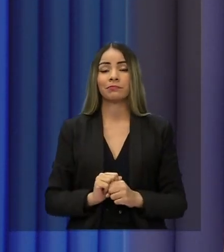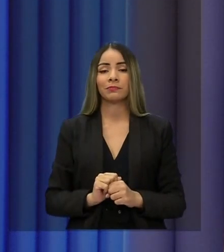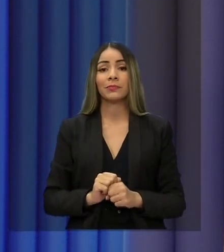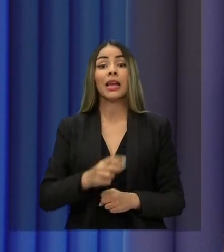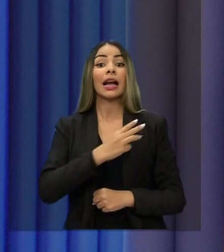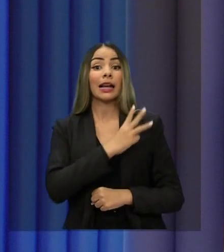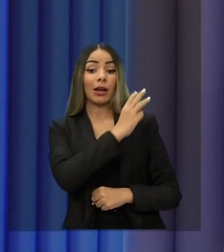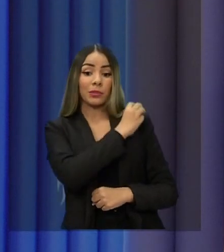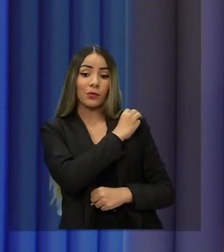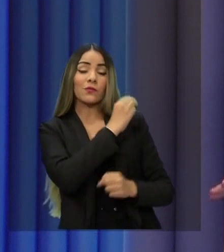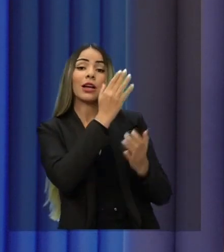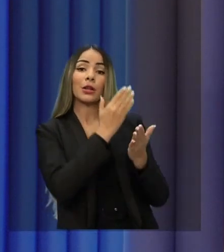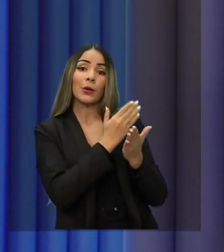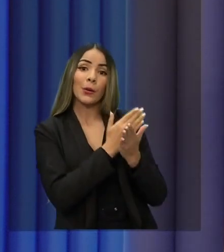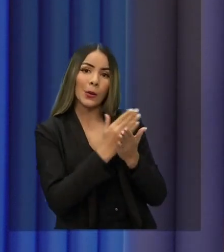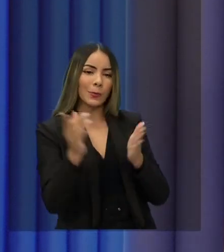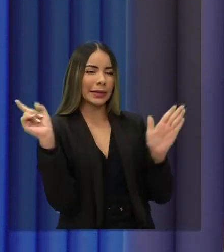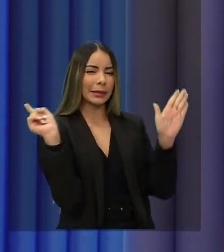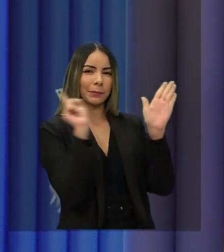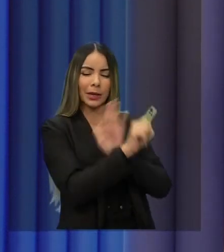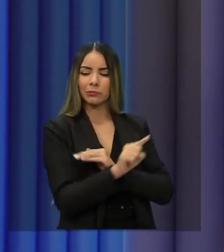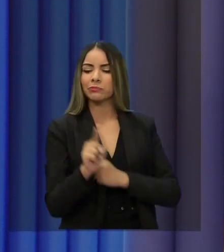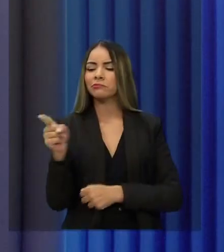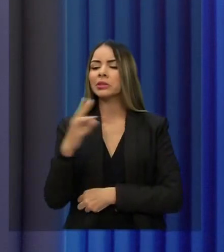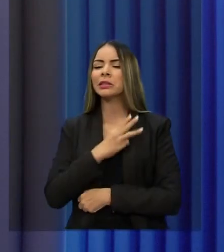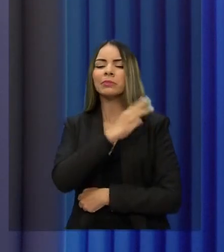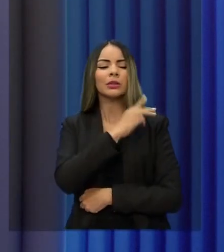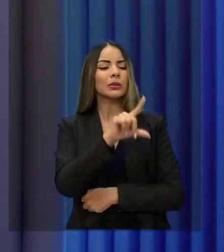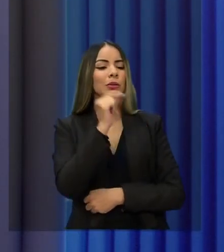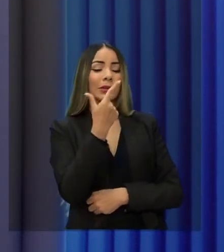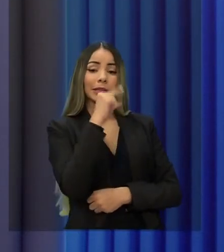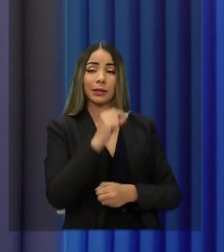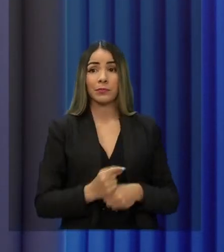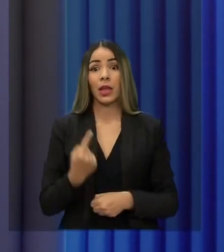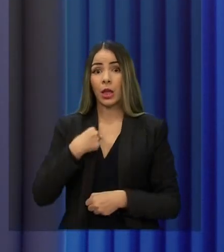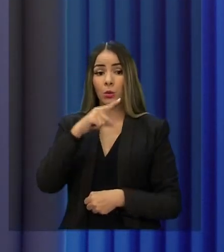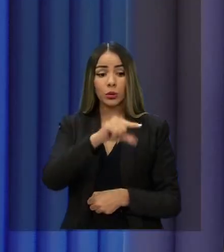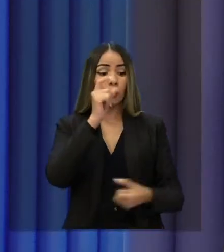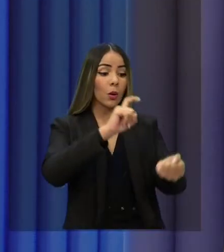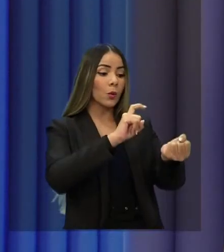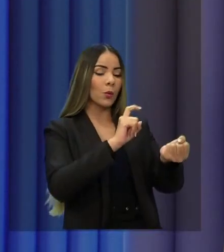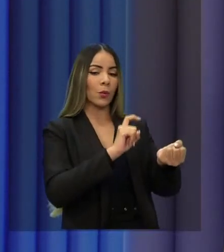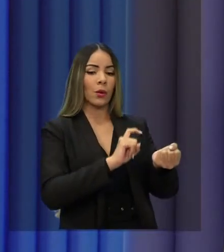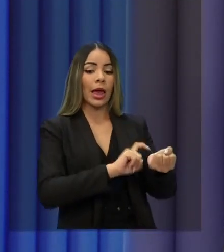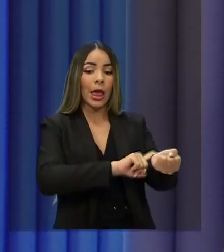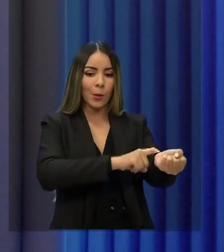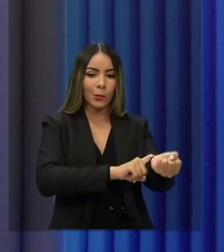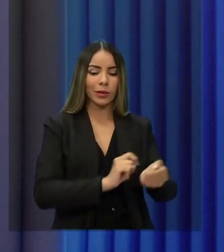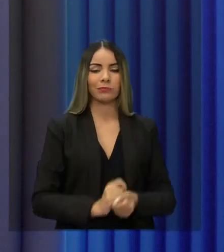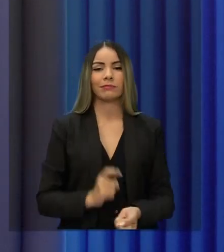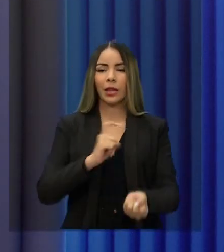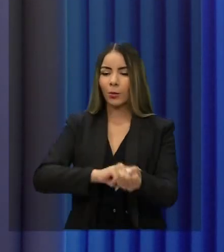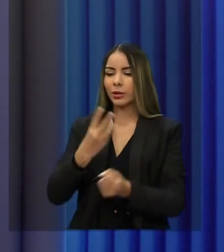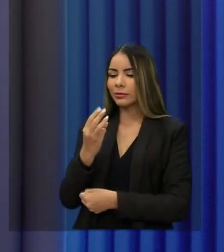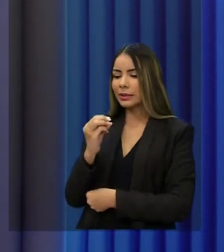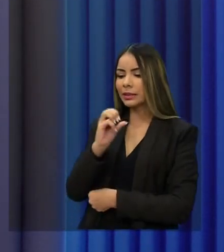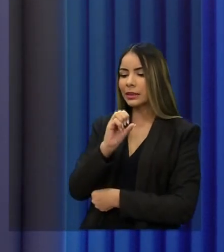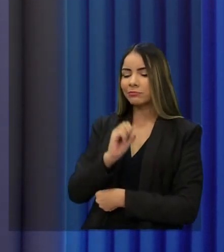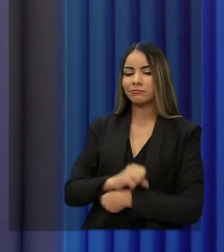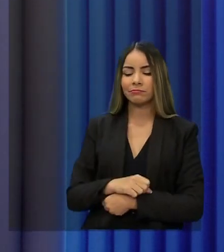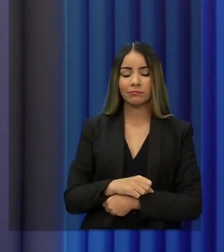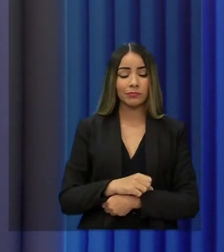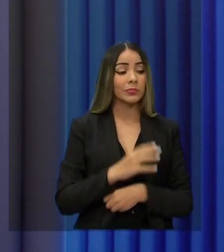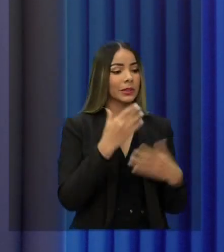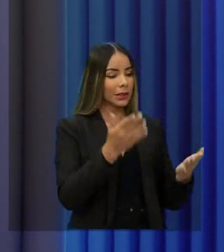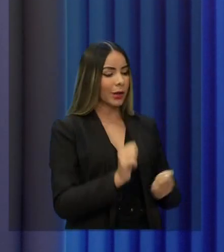abre esta rodada de perguntas. Quem o senhor escolhe para fazer a pergunta? Candidato é humano. O senhor tem 30 segundos para a pergunta. Candidato é humano, o governo